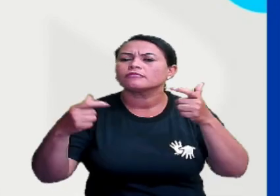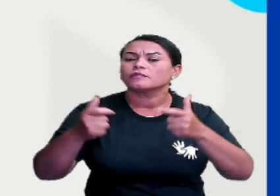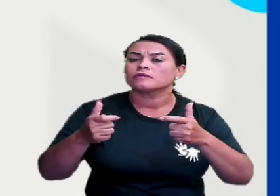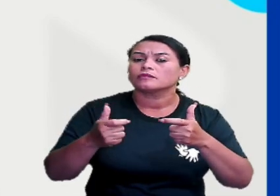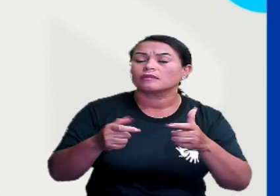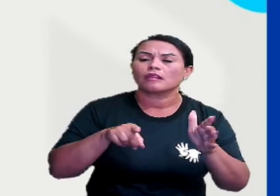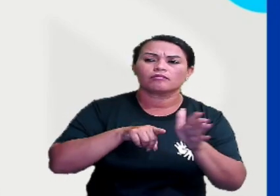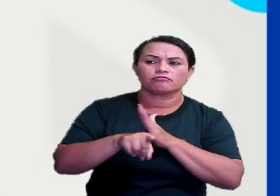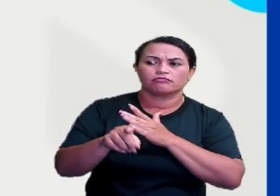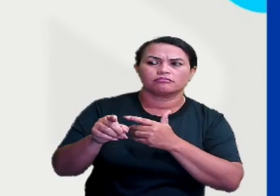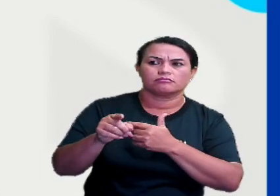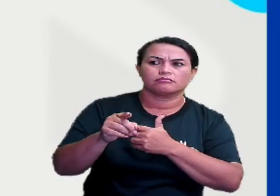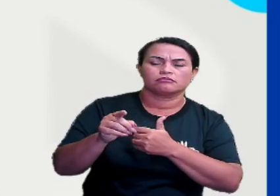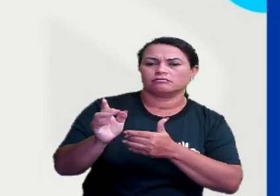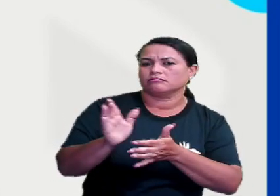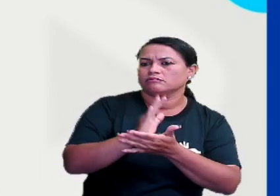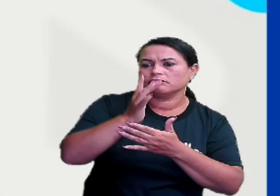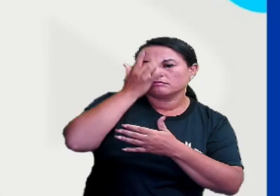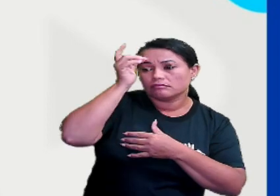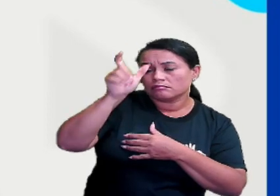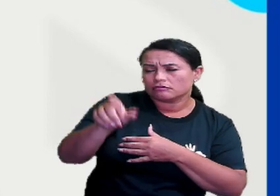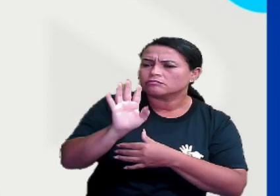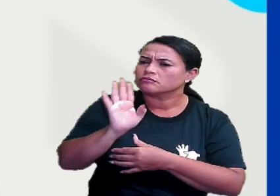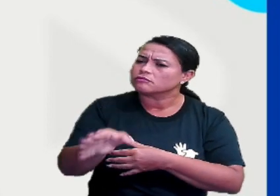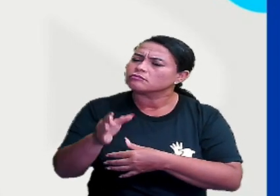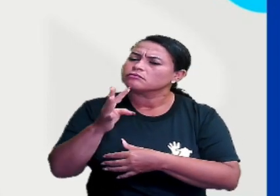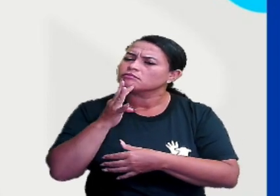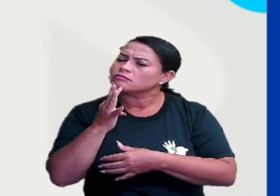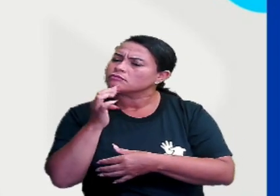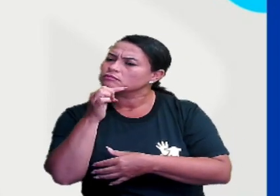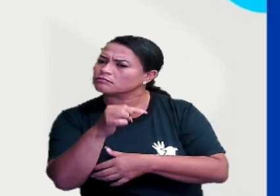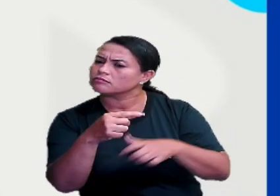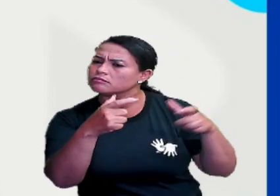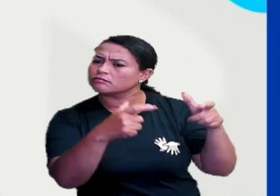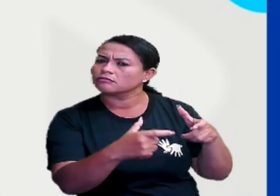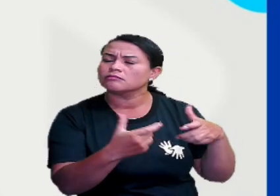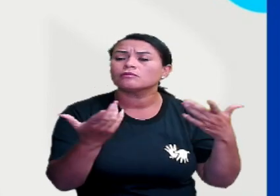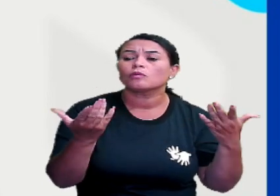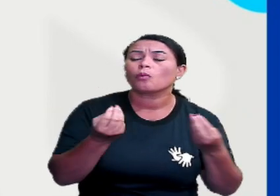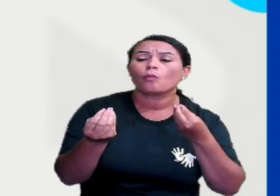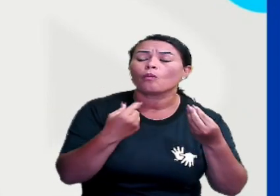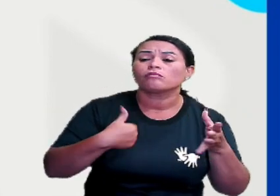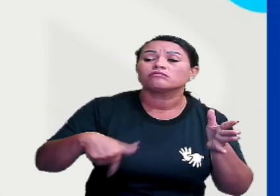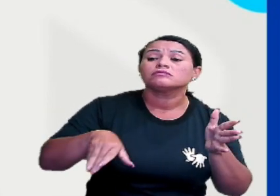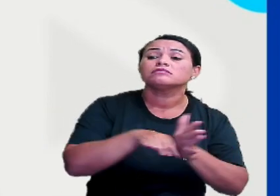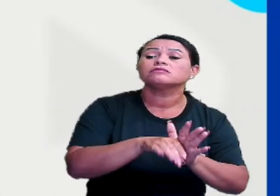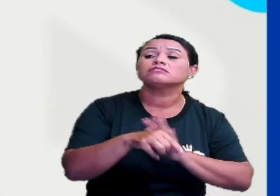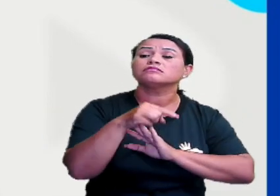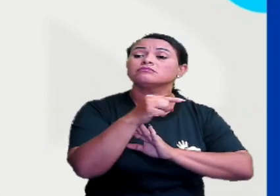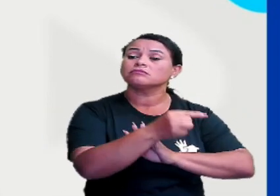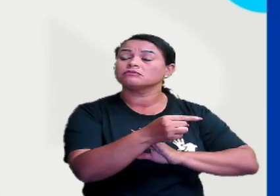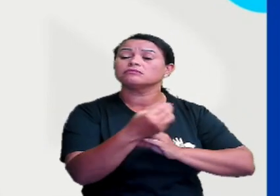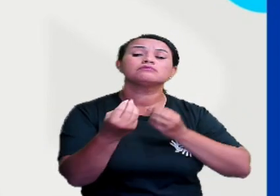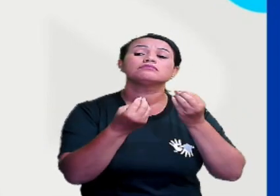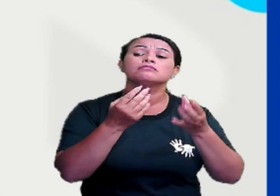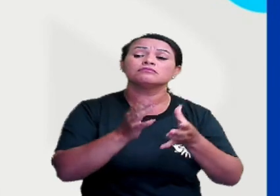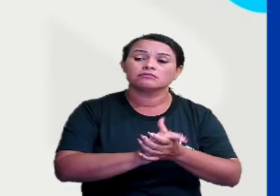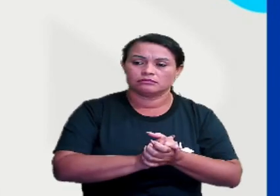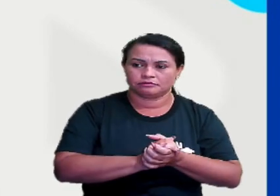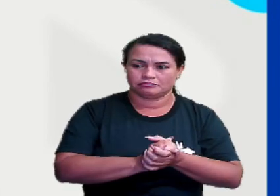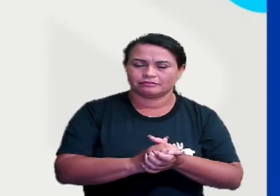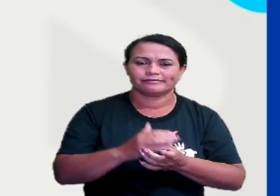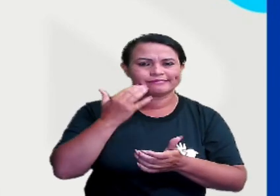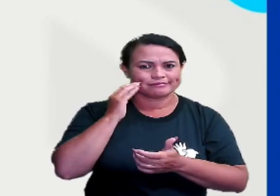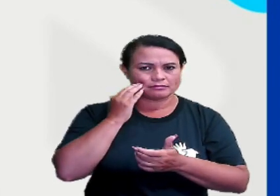a gente pergunta a alguma pessoa se ela já ouviu falar nesse lugar, como é que a gente faz para chegar nesse lugar, tá